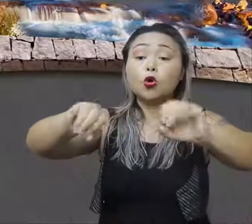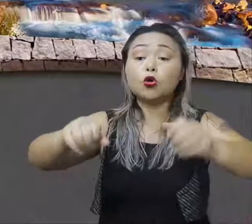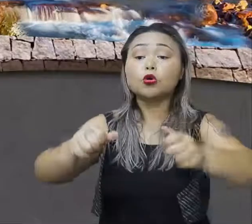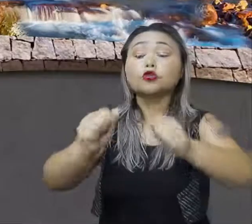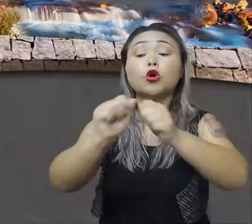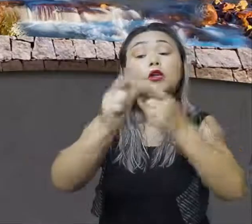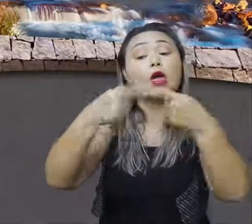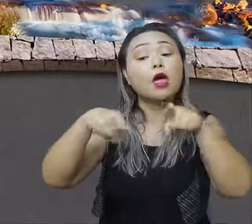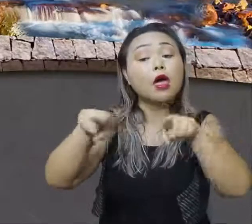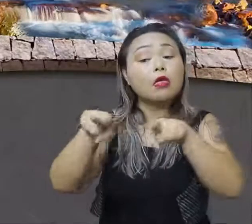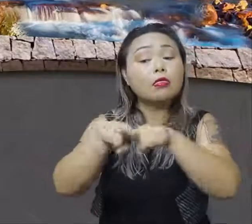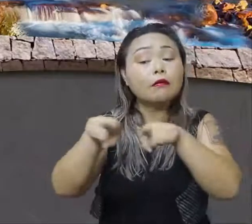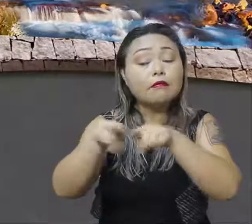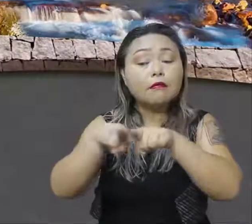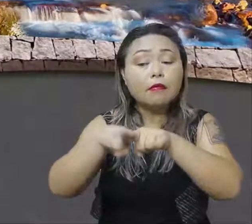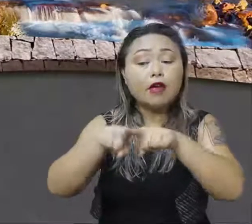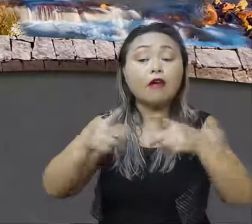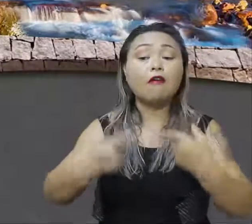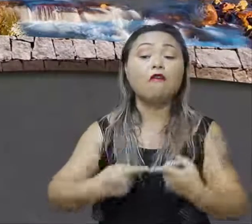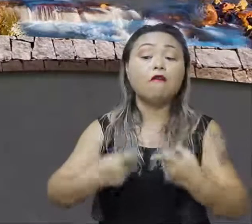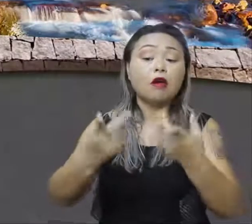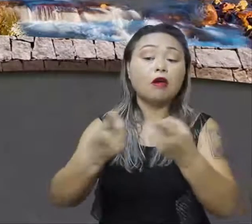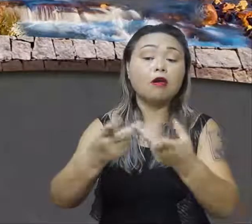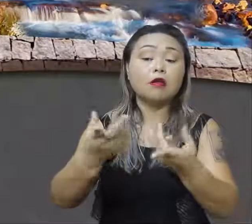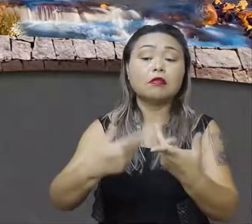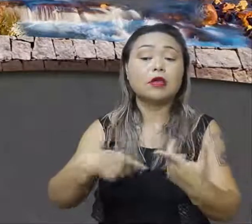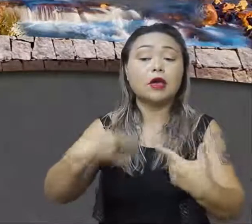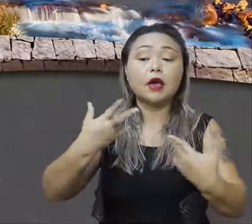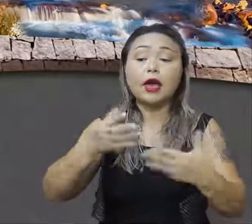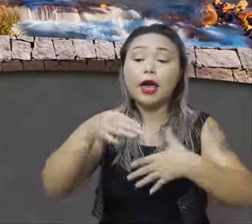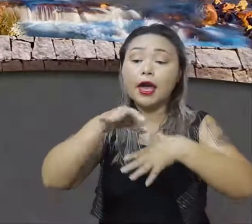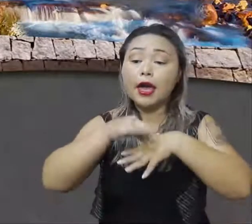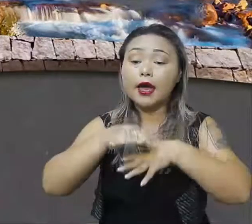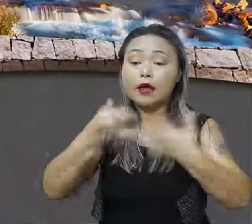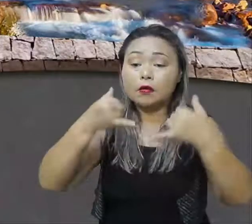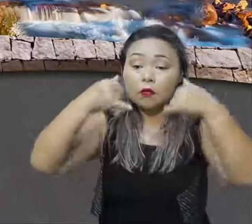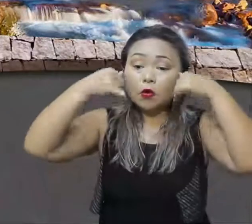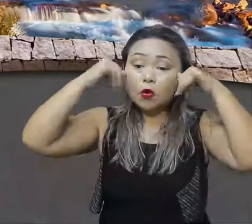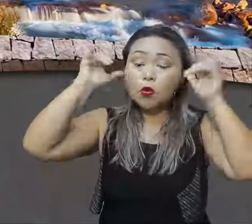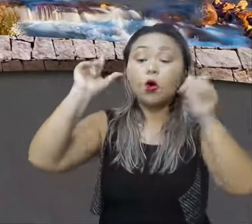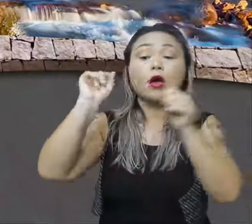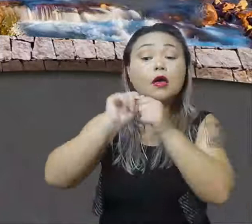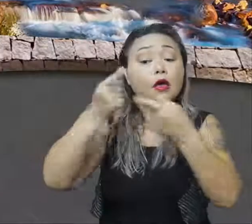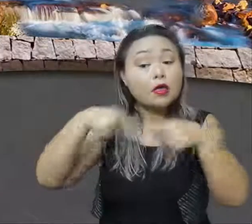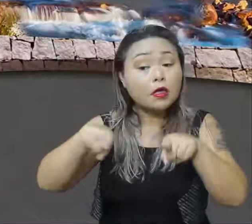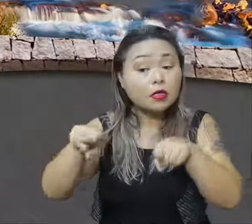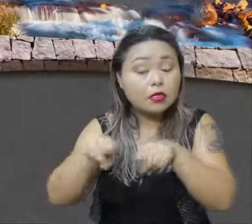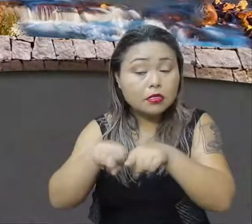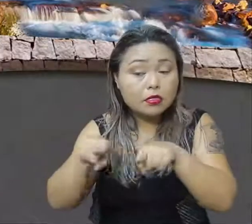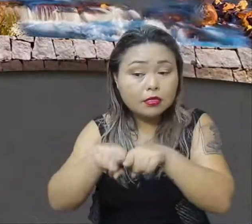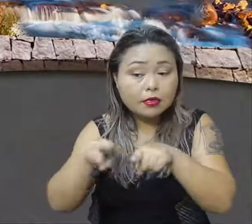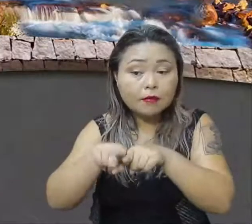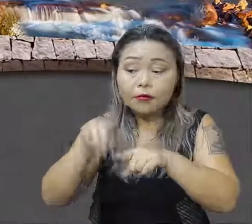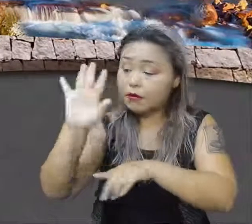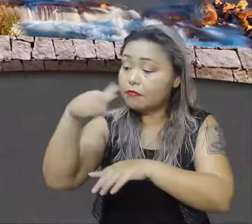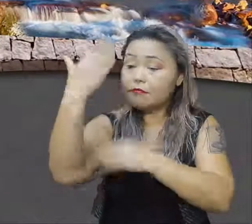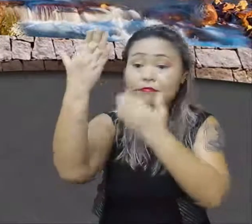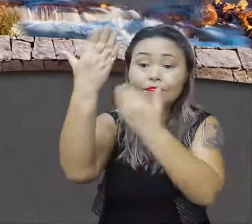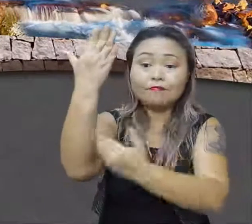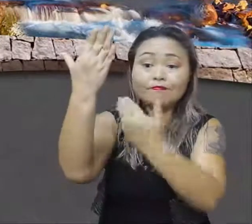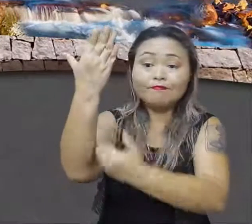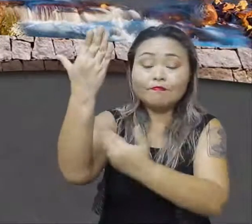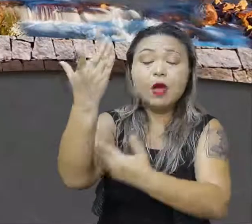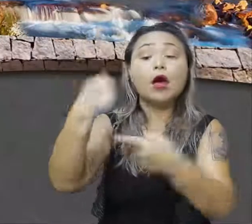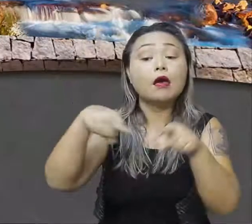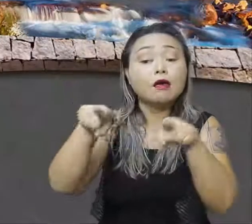exploração madeireira, garimpo ilegal. Isso tudo faz parte de um processo